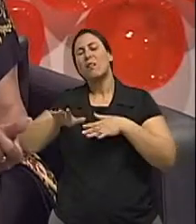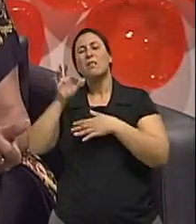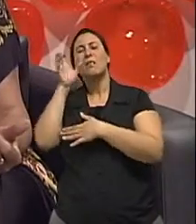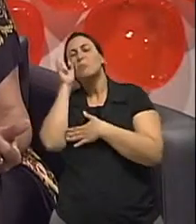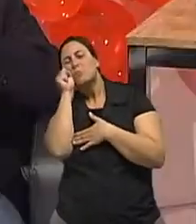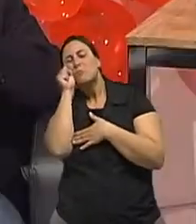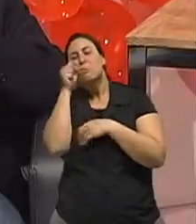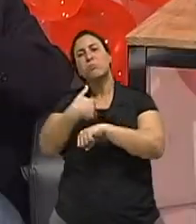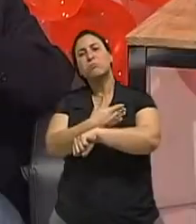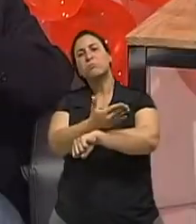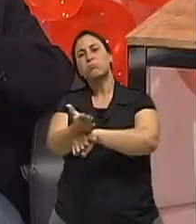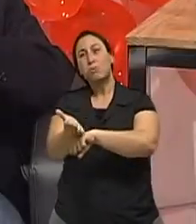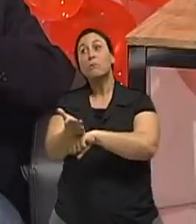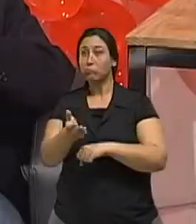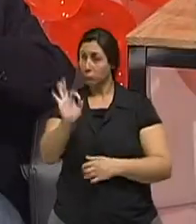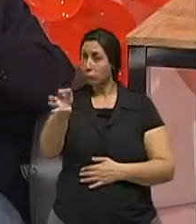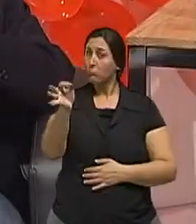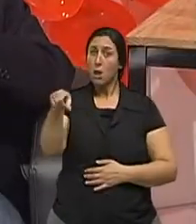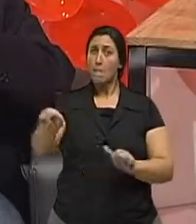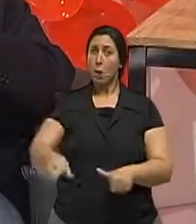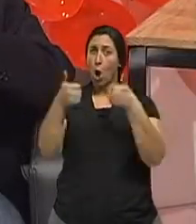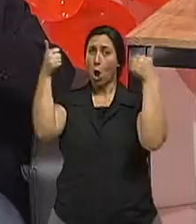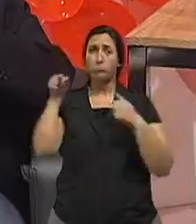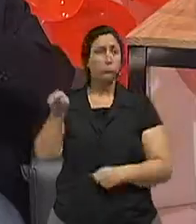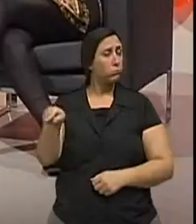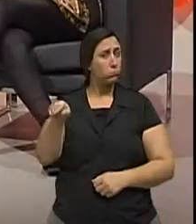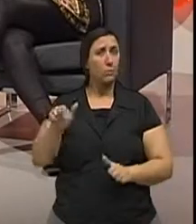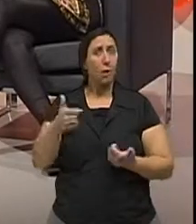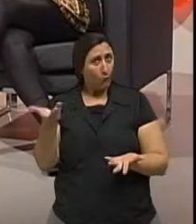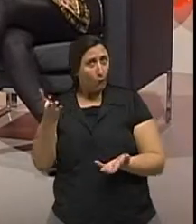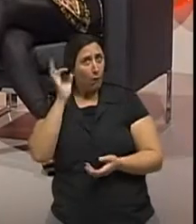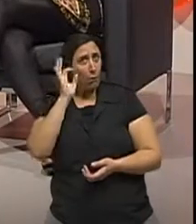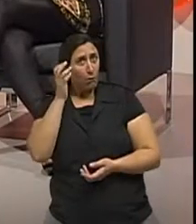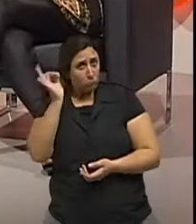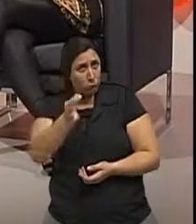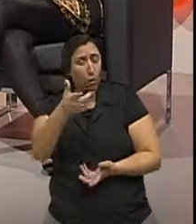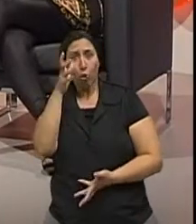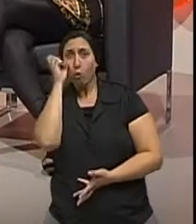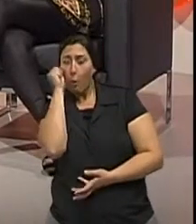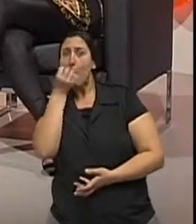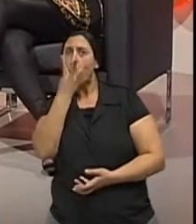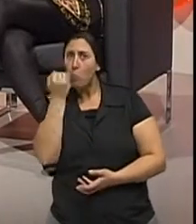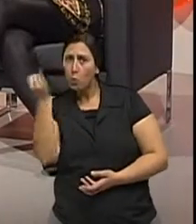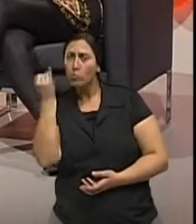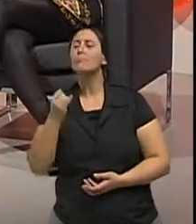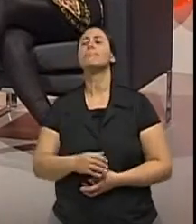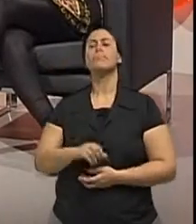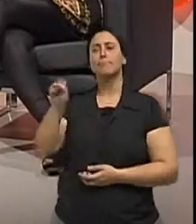dia. E esse é um grande tratamento. Esse é um grande tratamento? O sono é um tratamento legal, doutor? O repouso é fundamental.